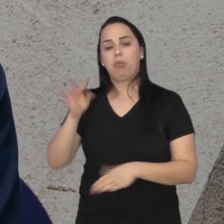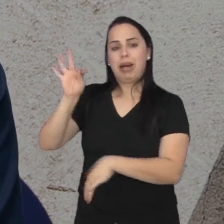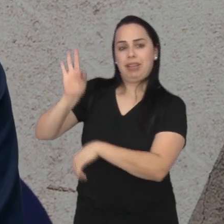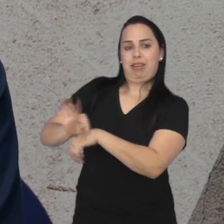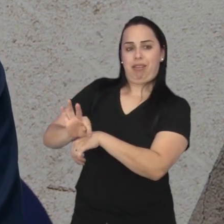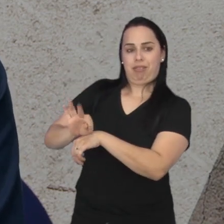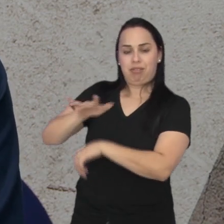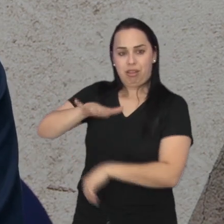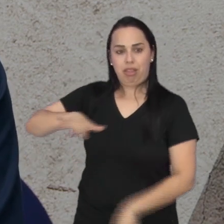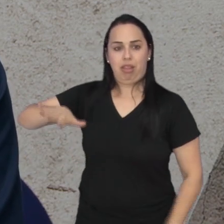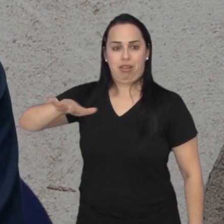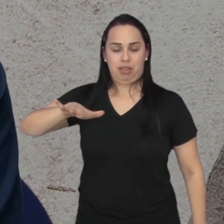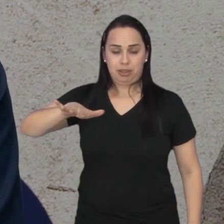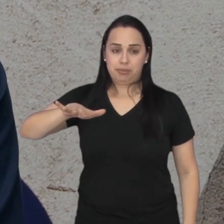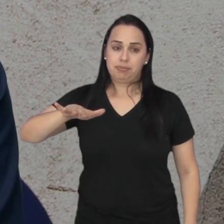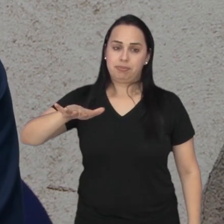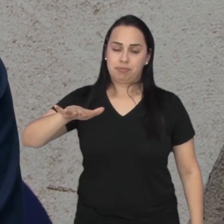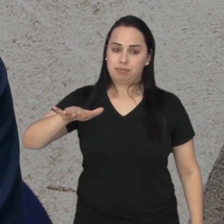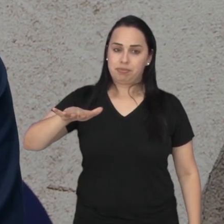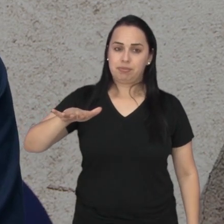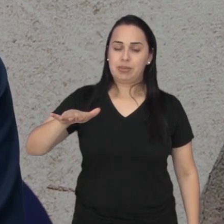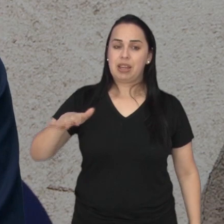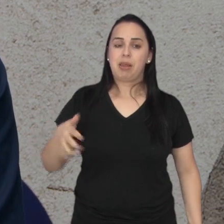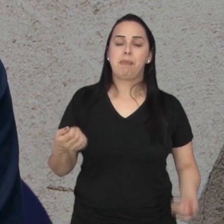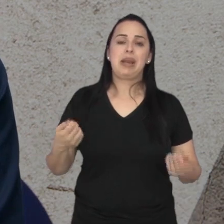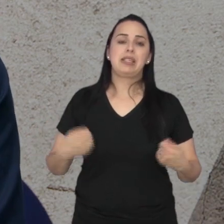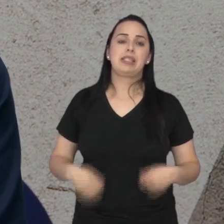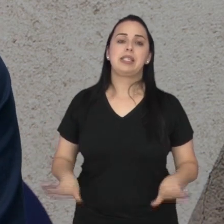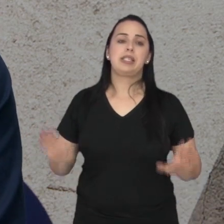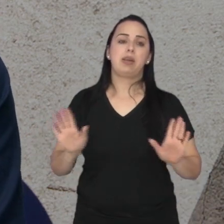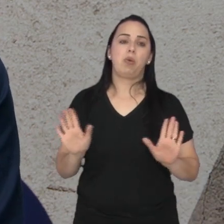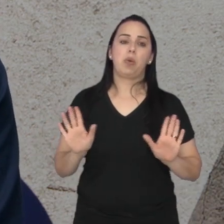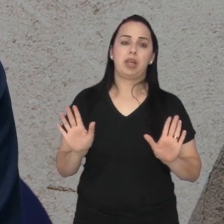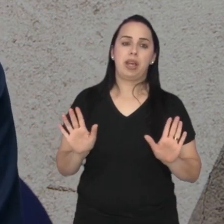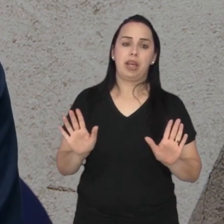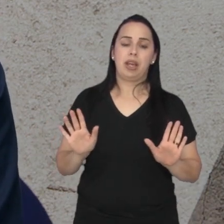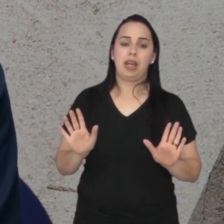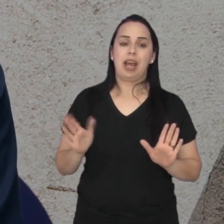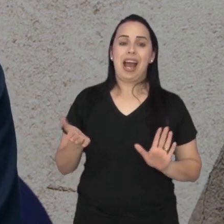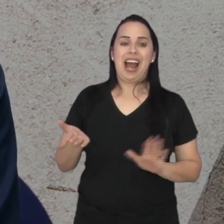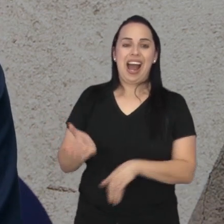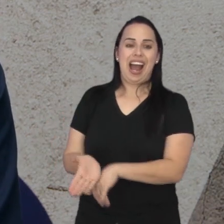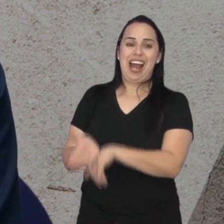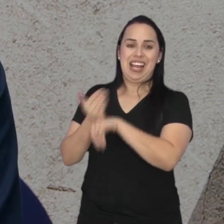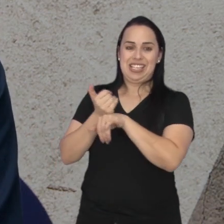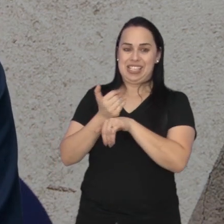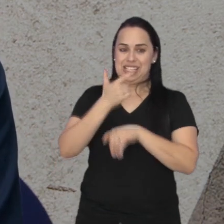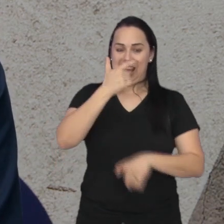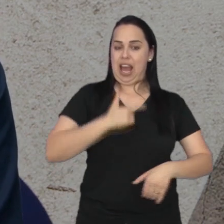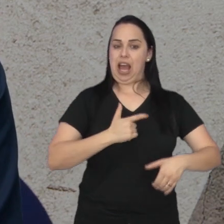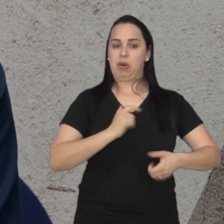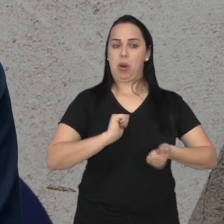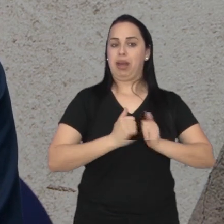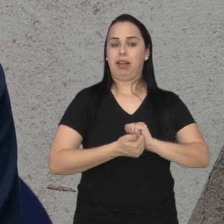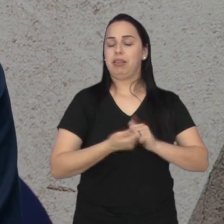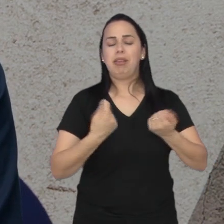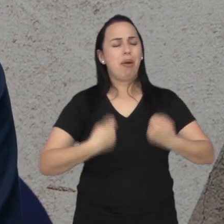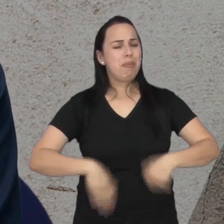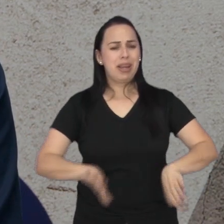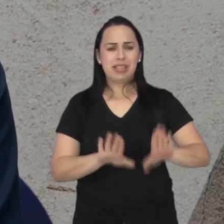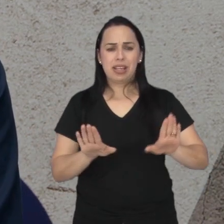treinador de uma dessas modalidades. não precisa necessariamente ter sido um atleta. A gente tem vários